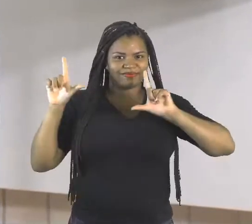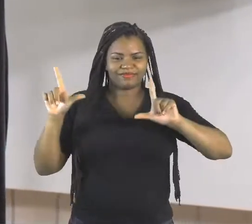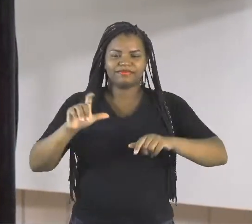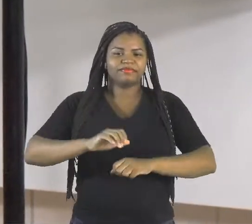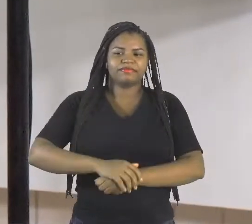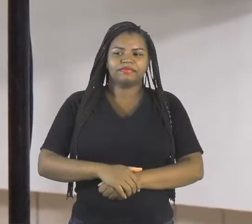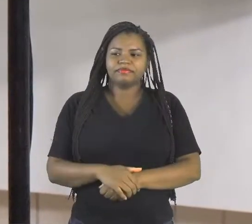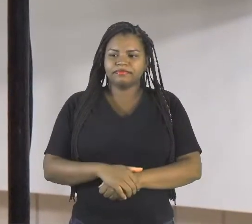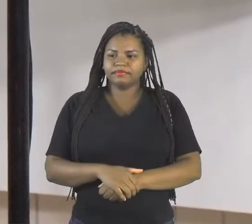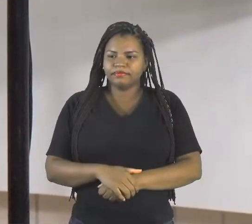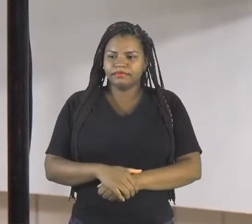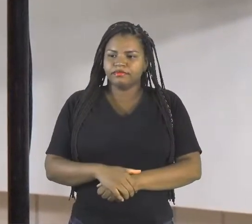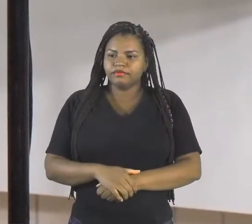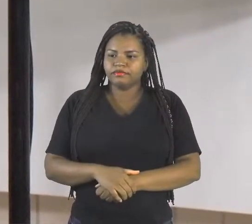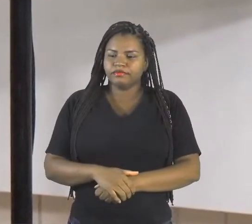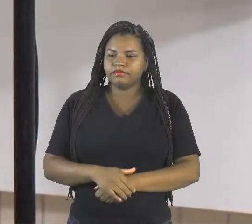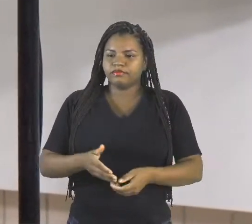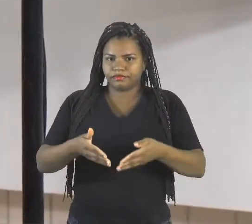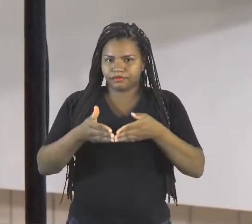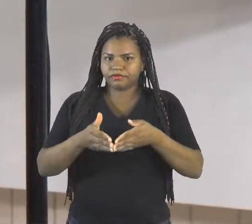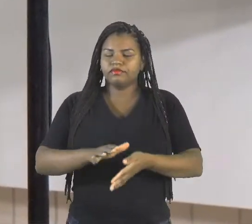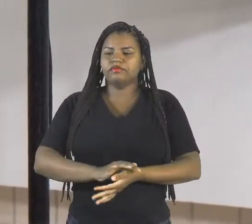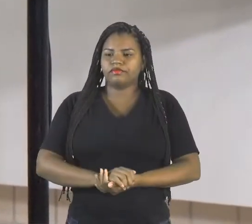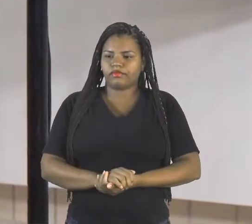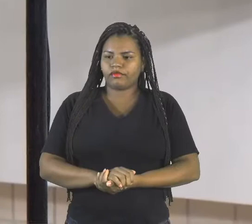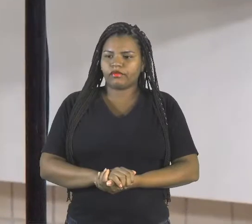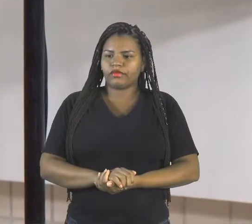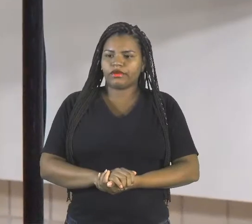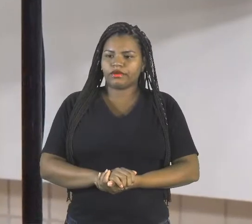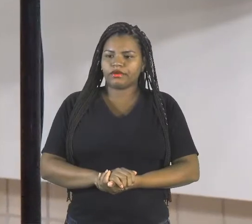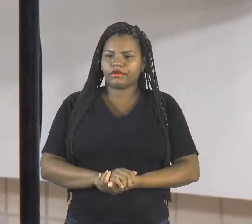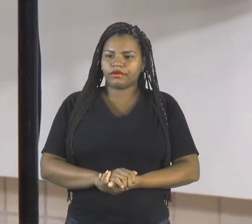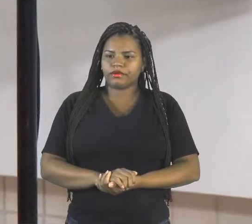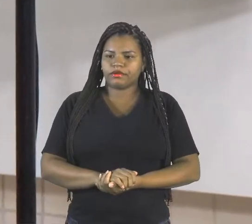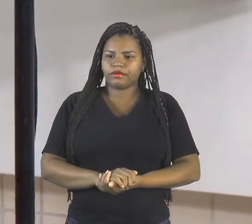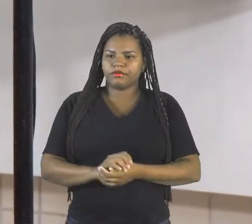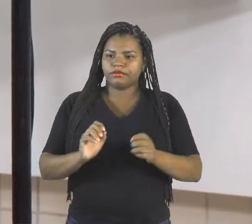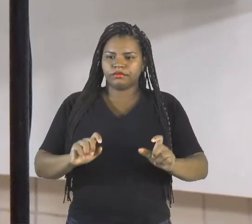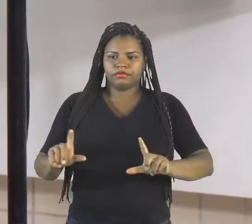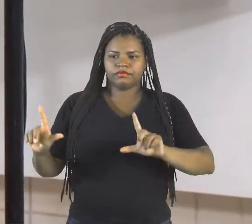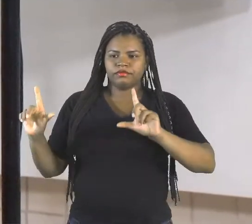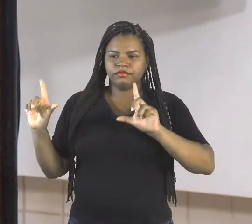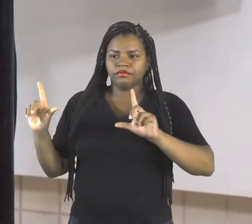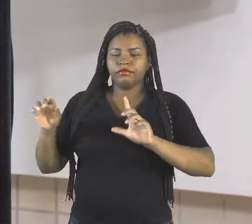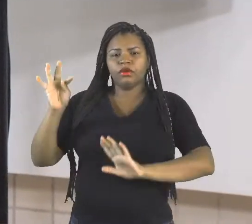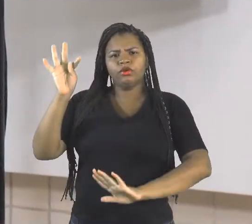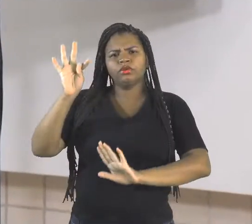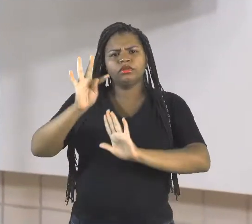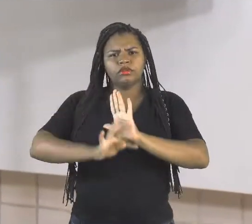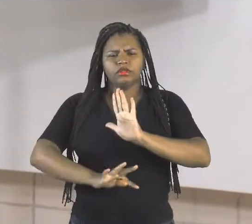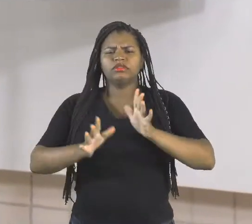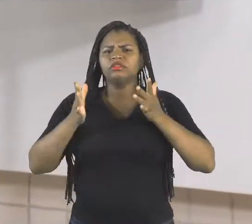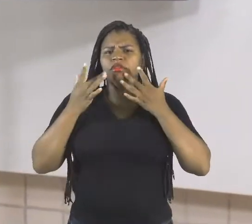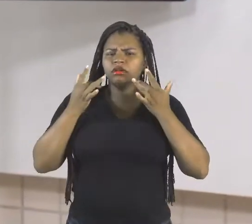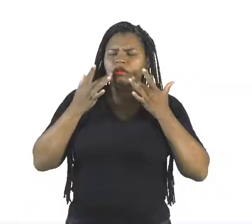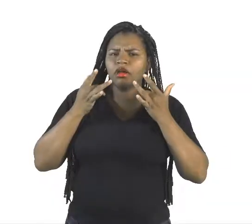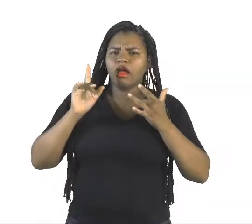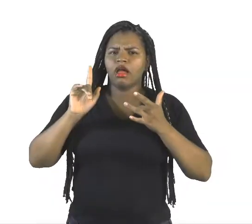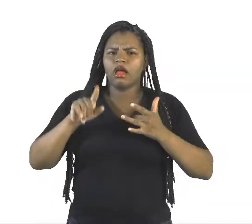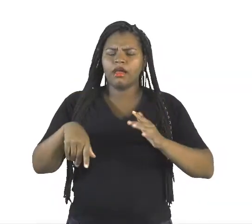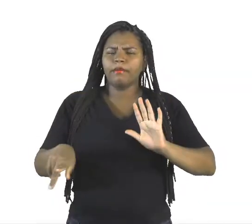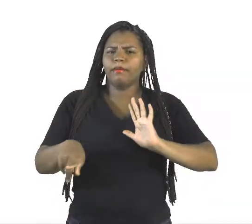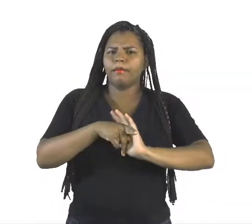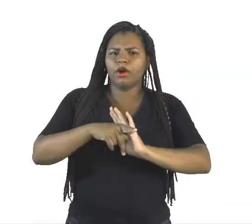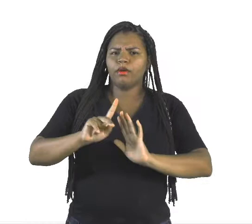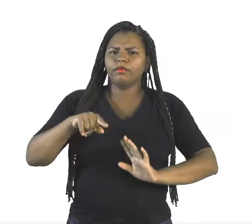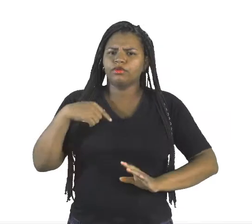por favor, na tela. O texto teatral trata-se de algo que faz parte